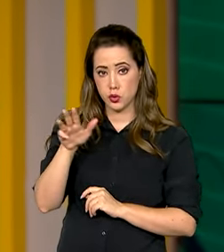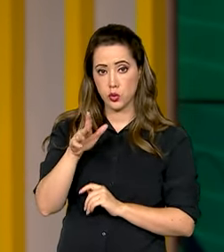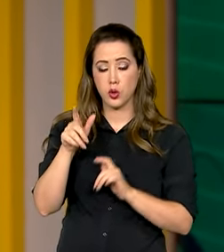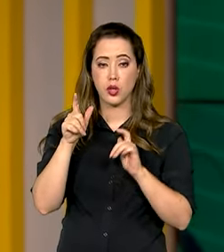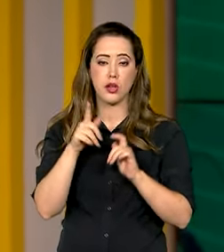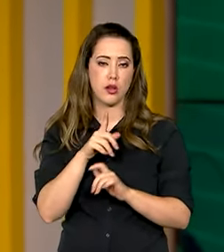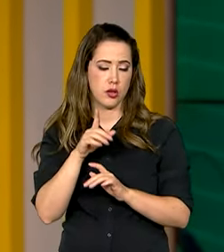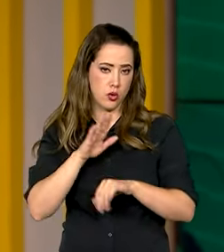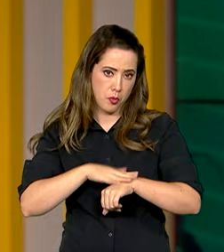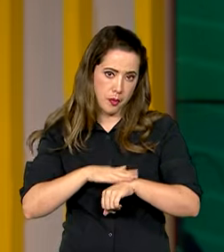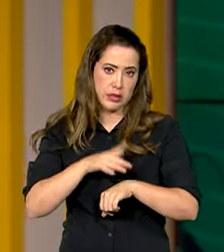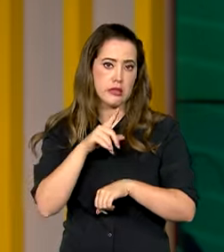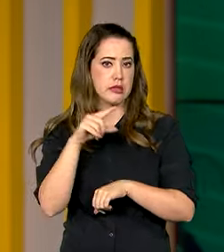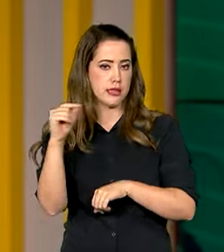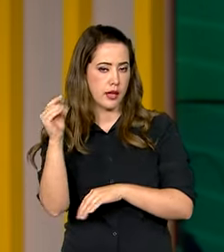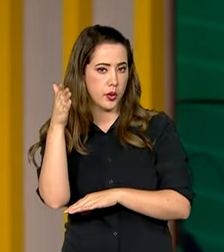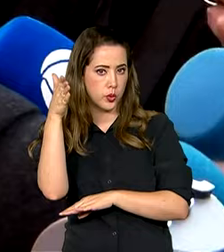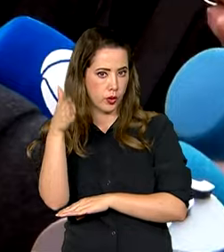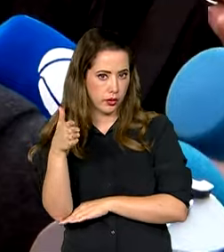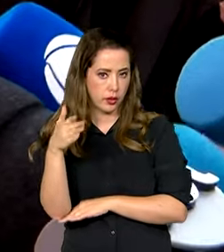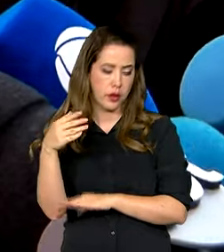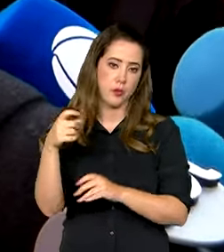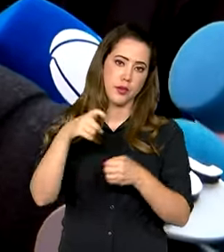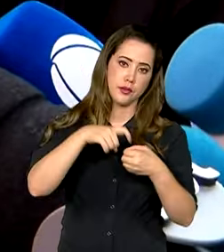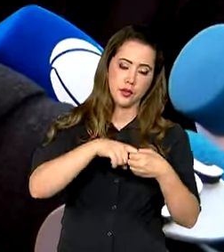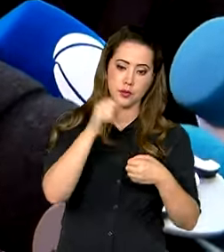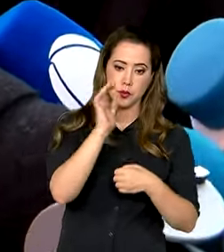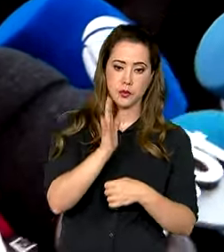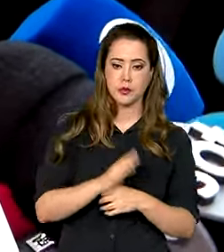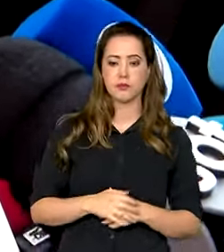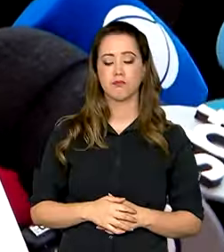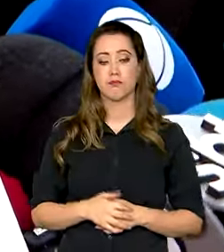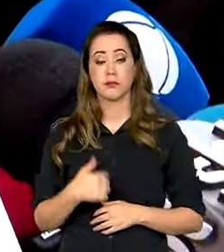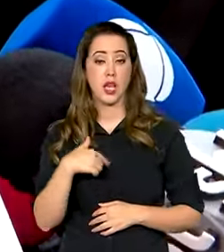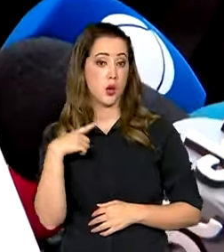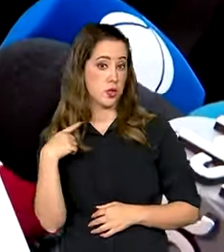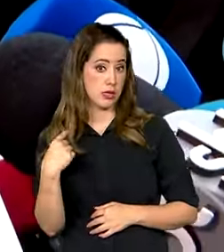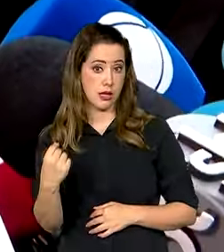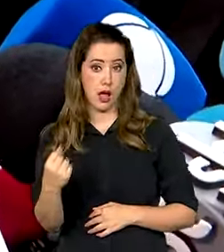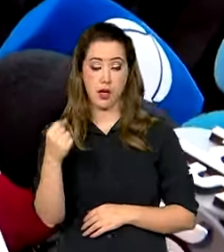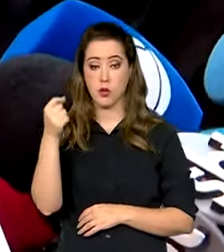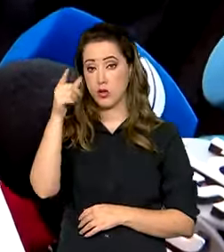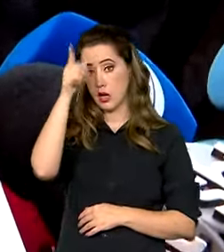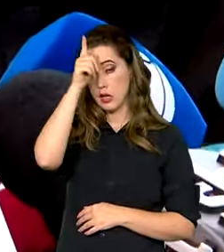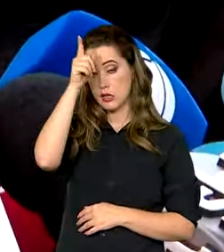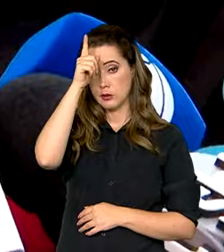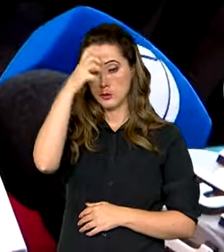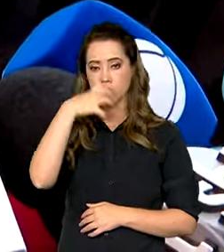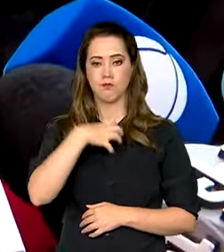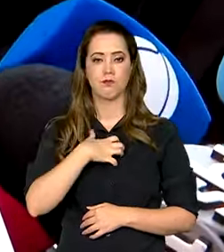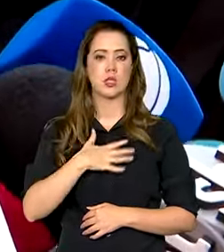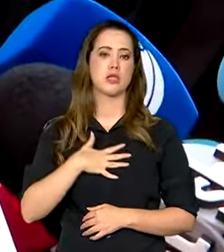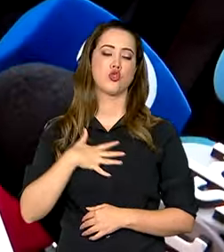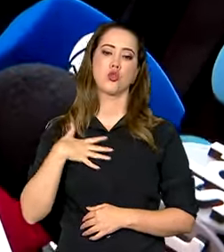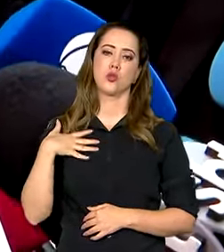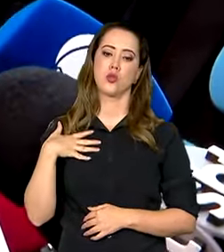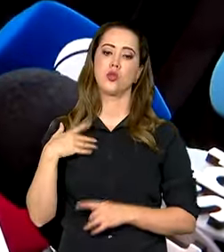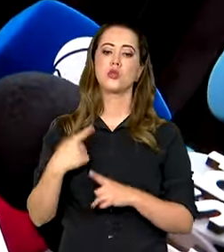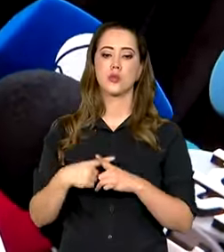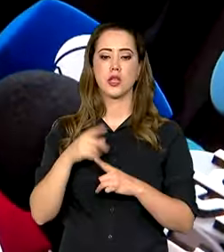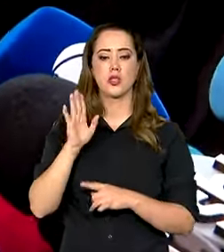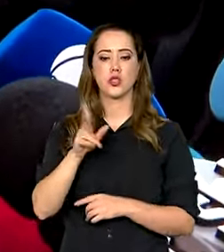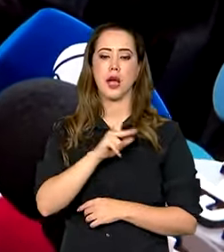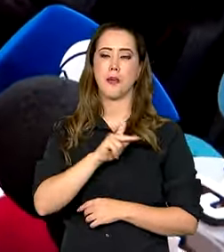com destino ao Brasil. Eu saio da Alemanha muito, mas muito orgulhoso porque eu já fui